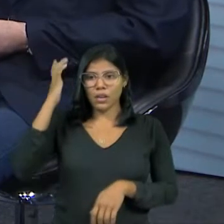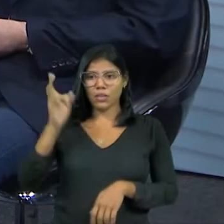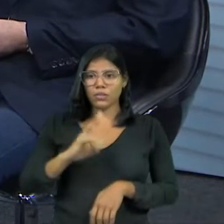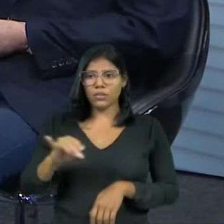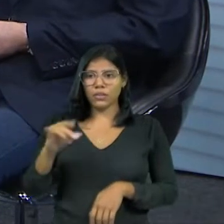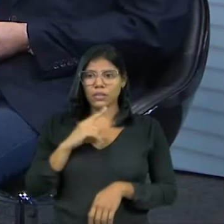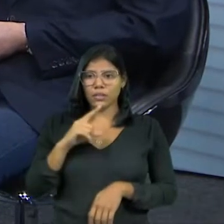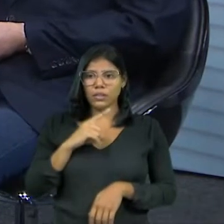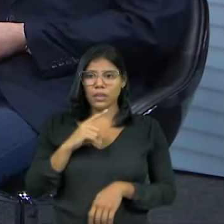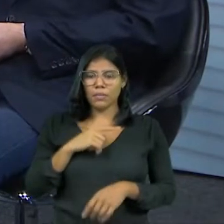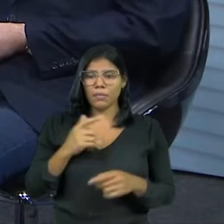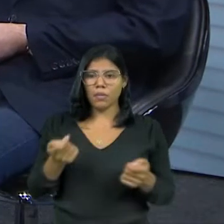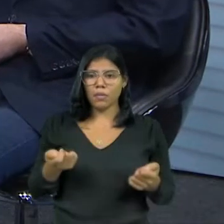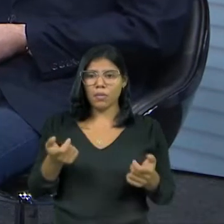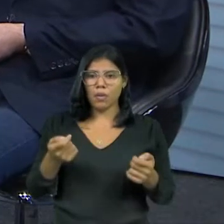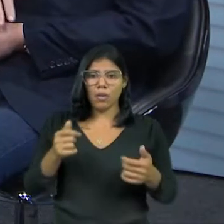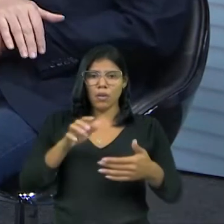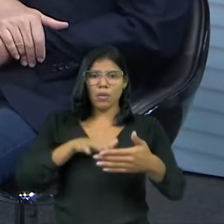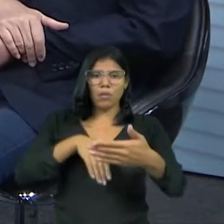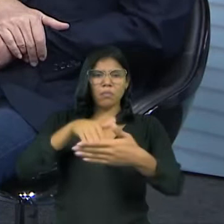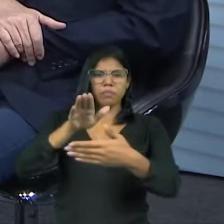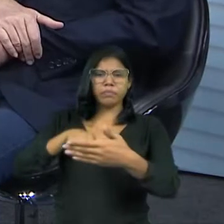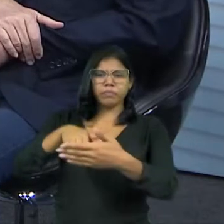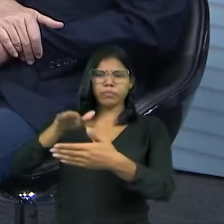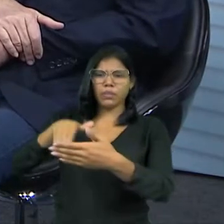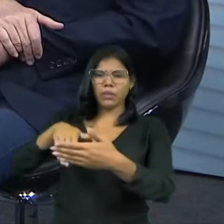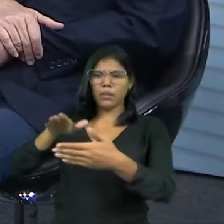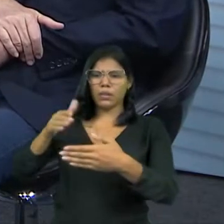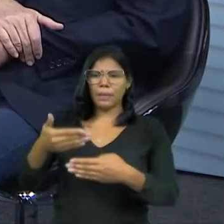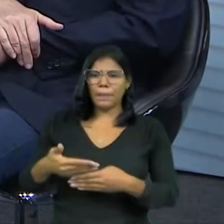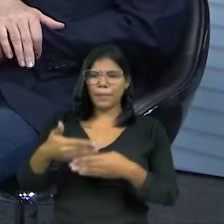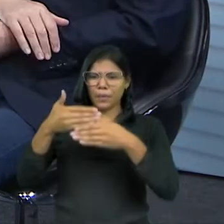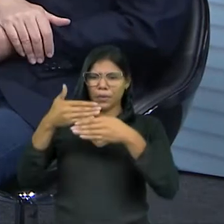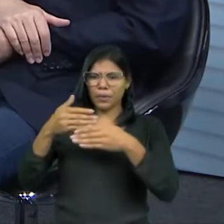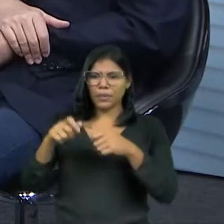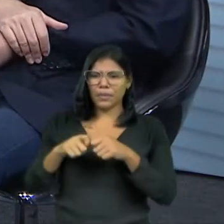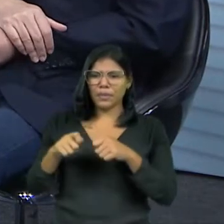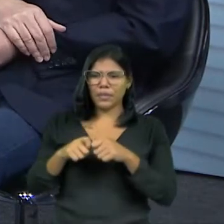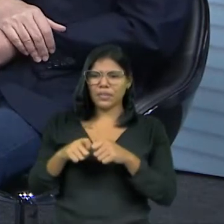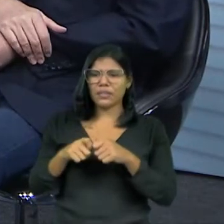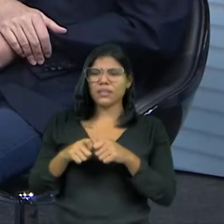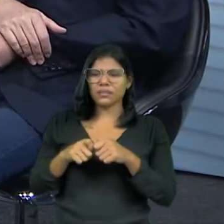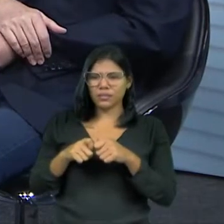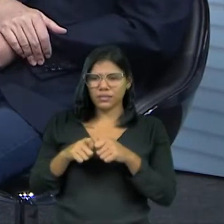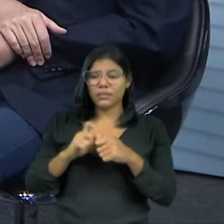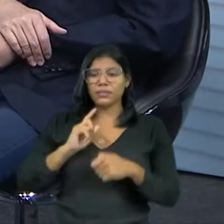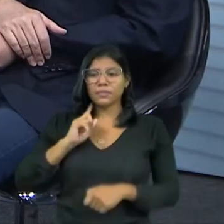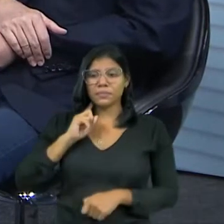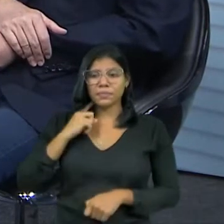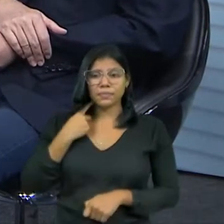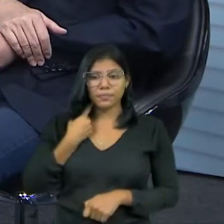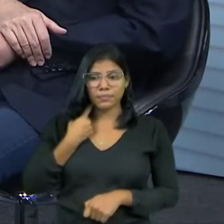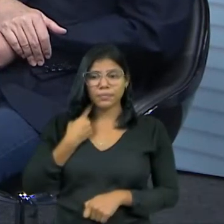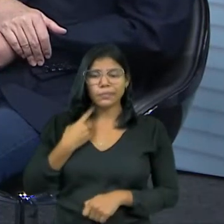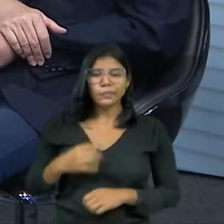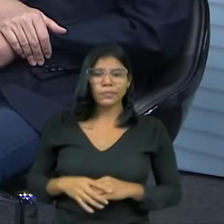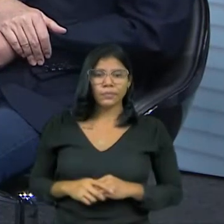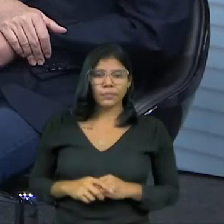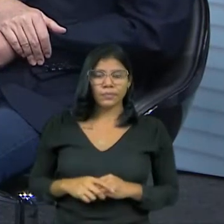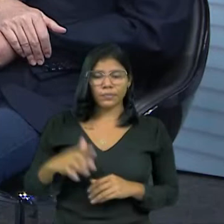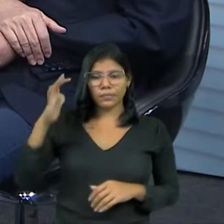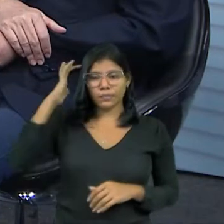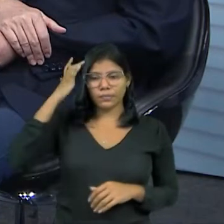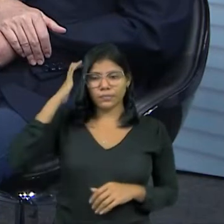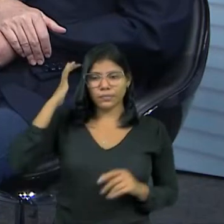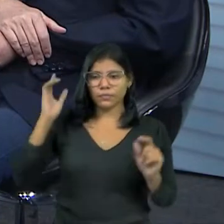Porque é tudo eletrônico, mas de qualquer maneira... É, antes tinha aquele, né? Era uma sujeira danada. Era uma sujeira danada nas cidades. É uma poluição visual. E eu acho que é interessante